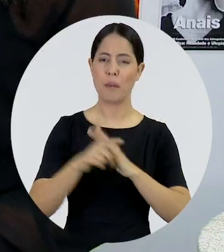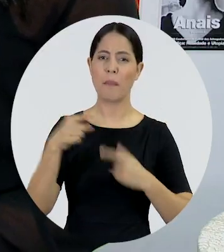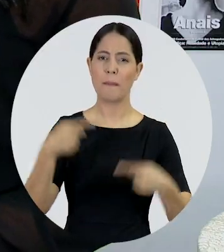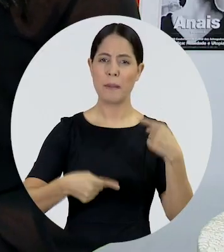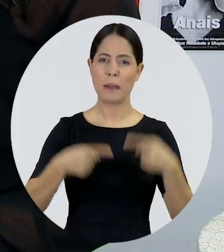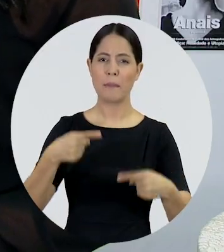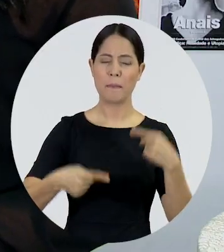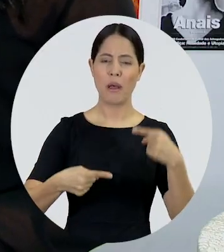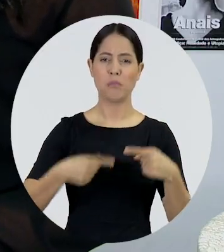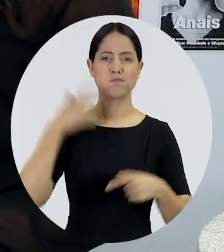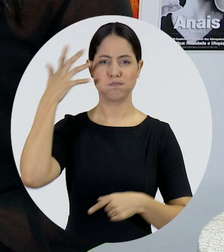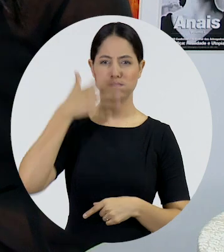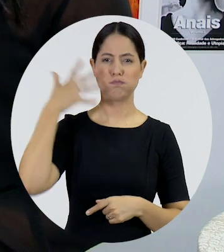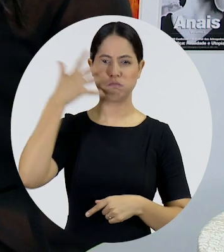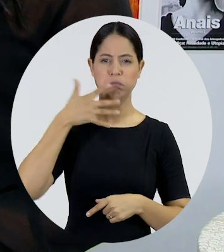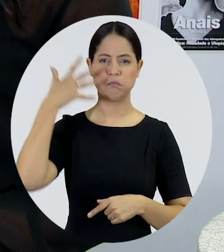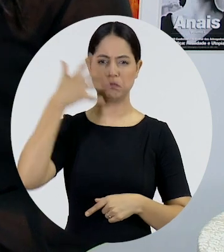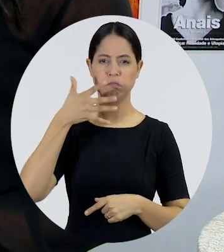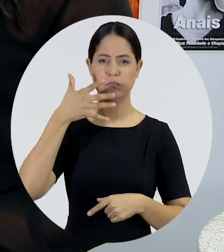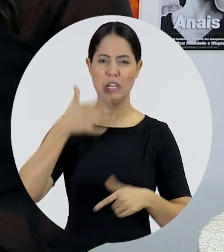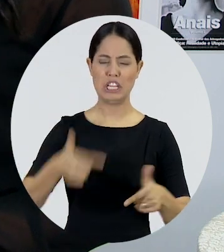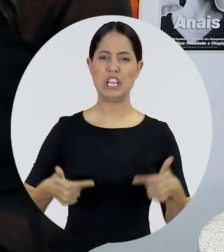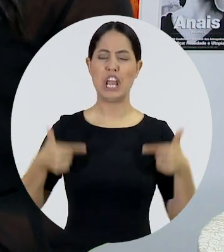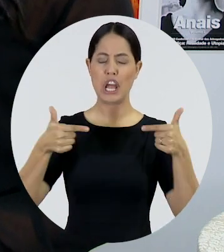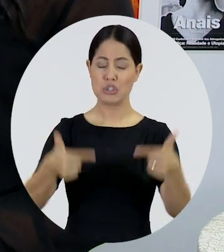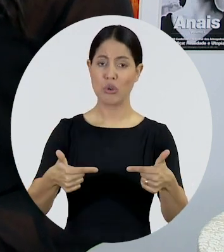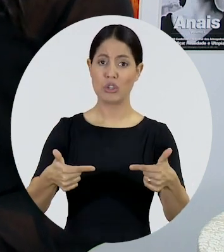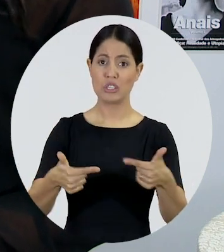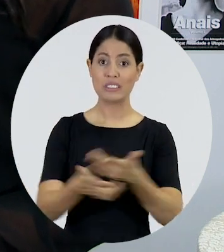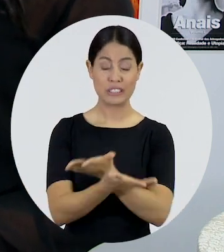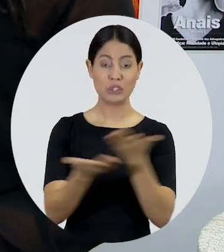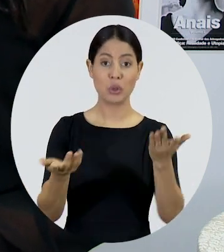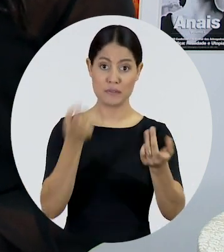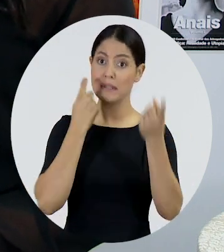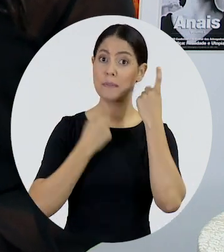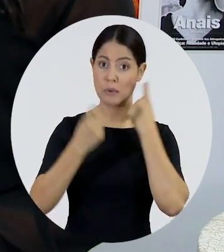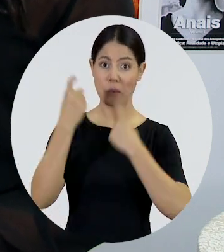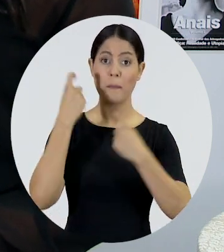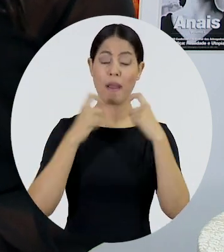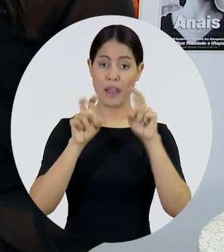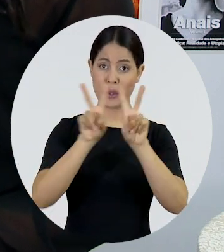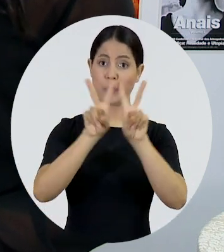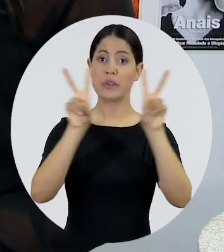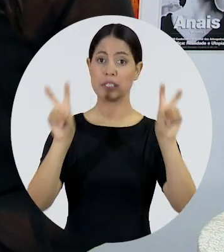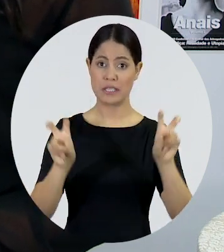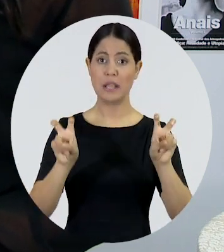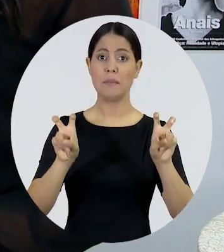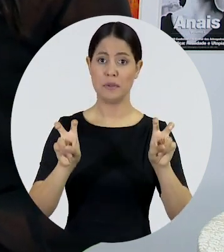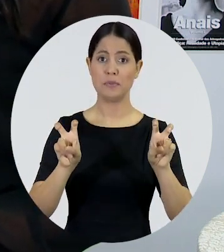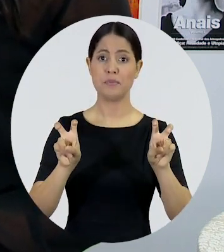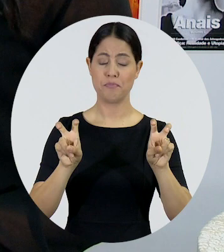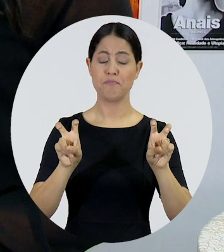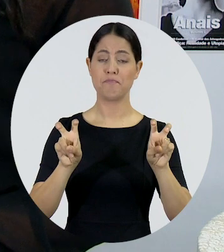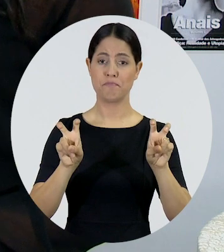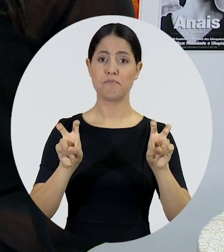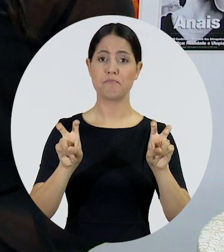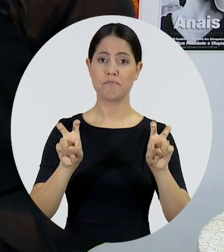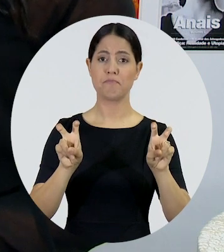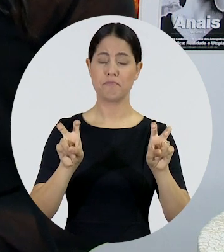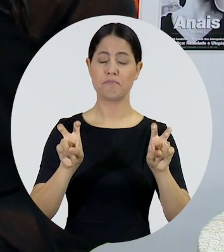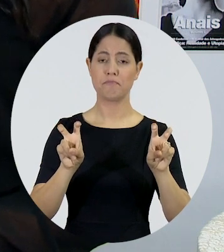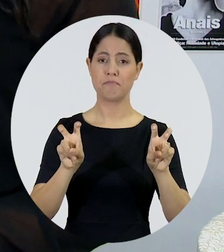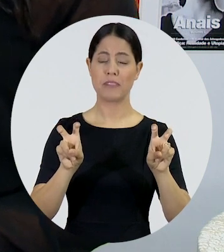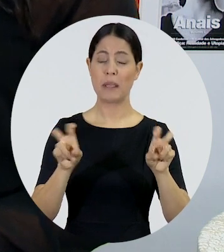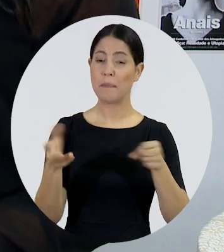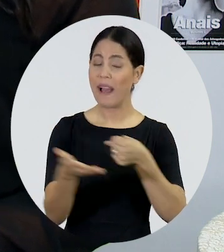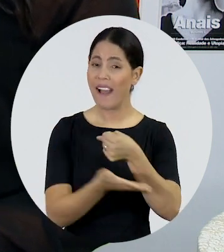com discursos e ações muito preocupantes no que diz respeito ao respeito